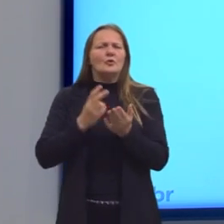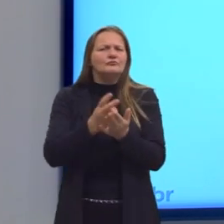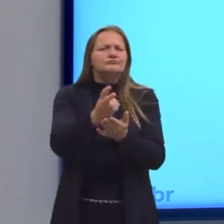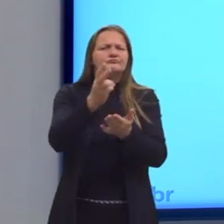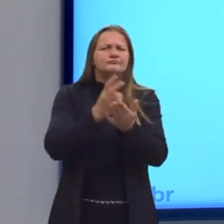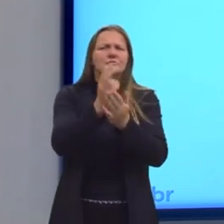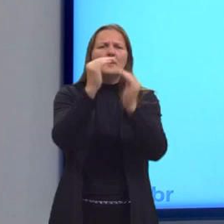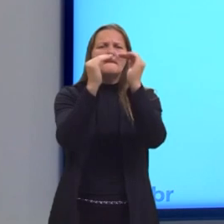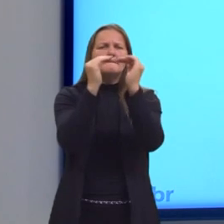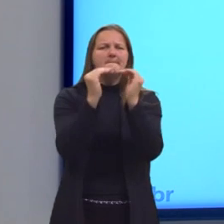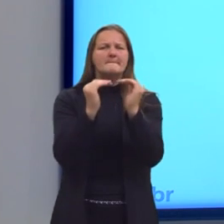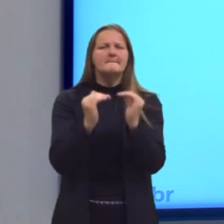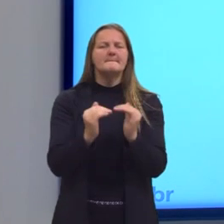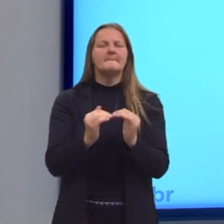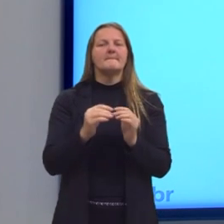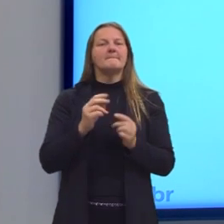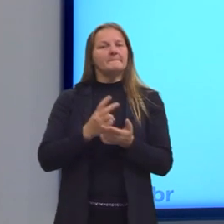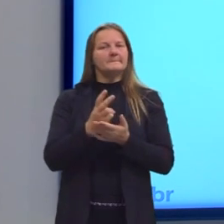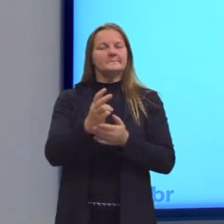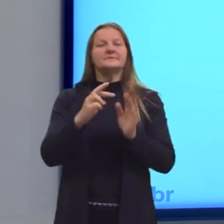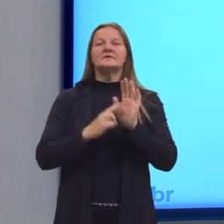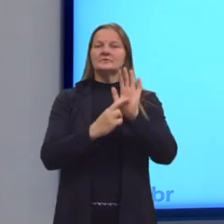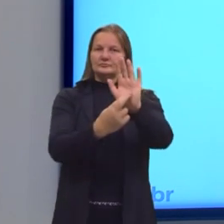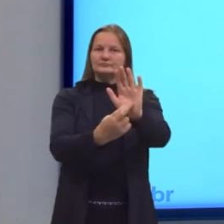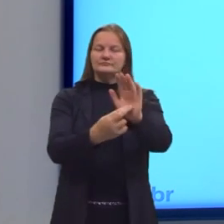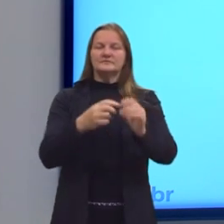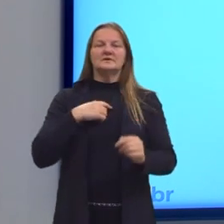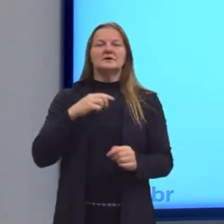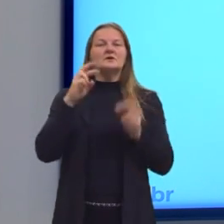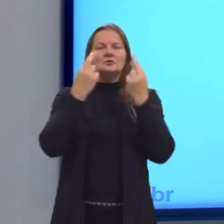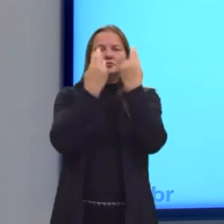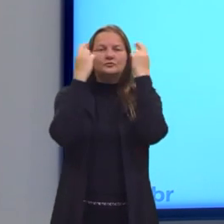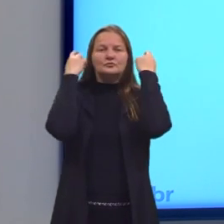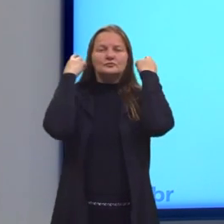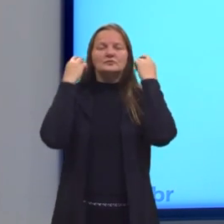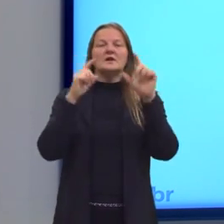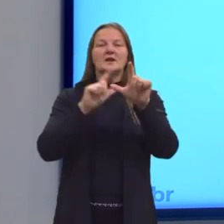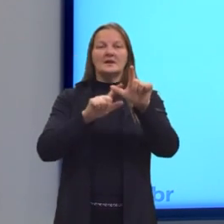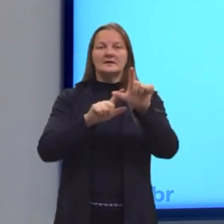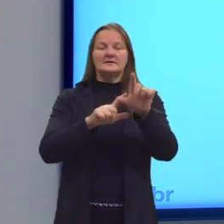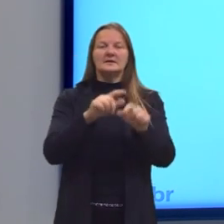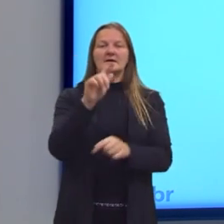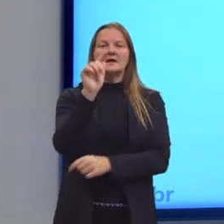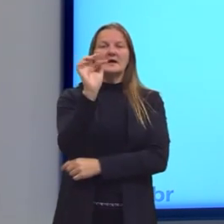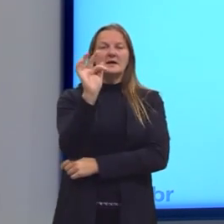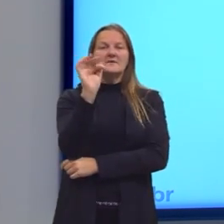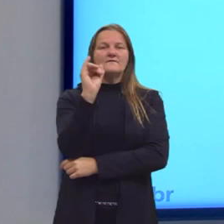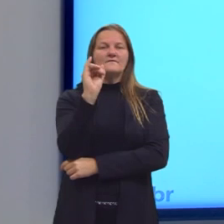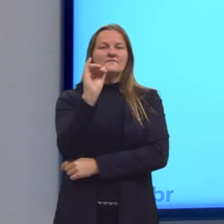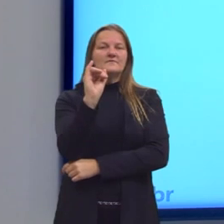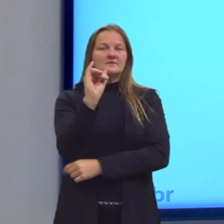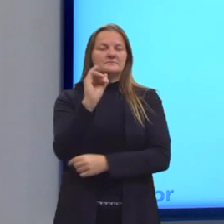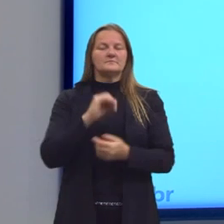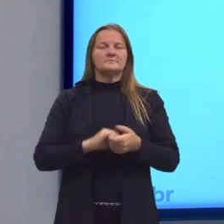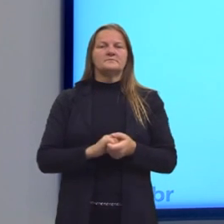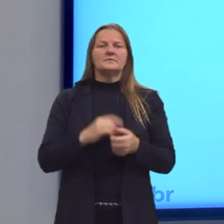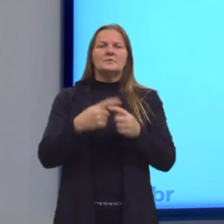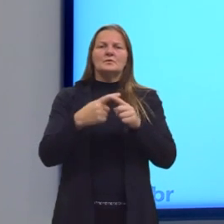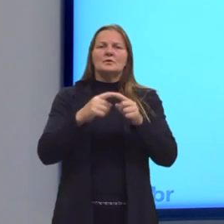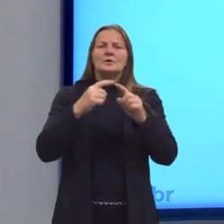proporcionalidade é comumente representada pela letra grega Φ e seu valor é dado pela solução